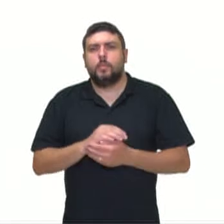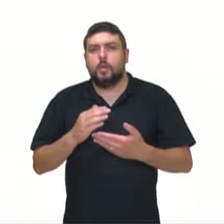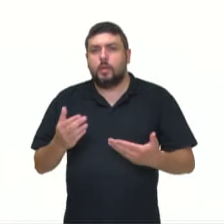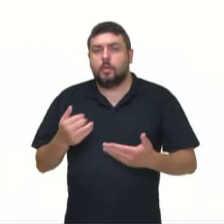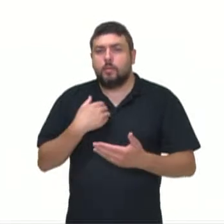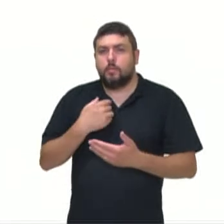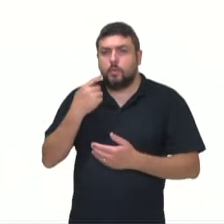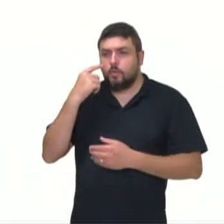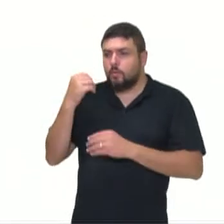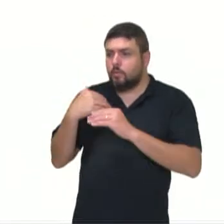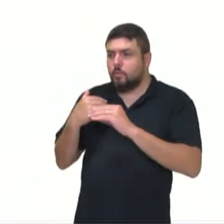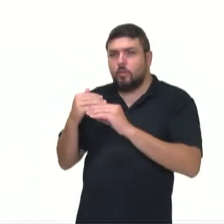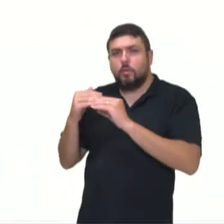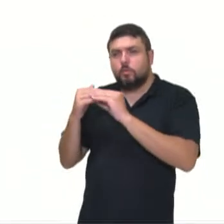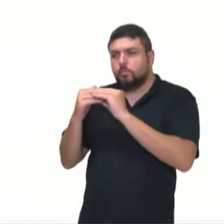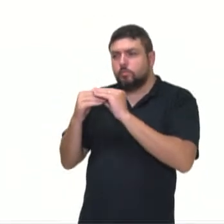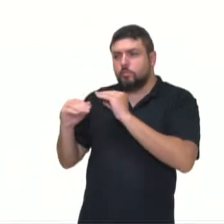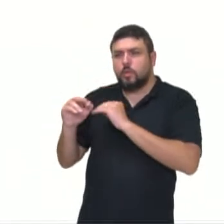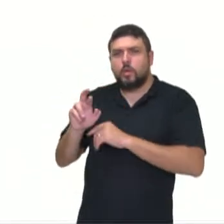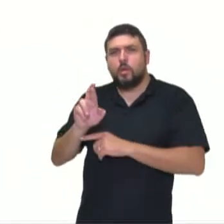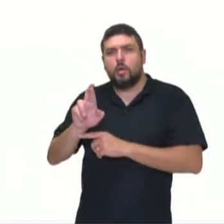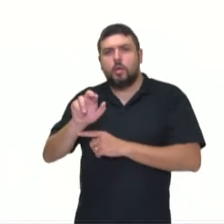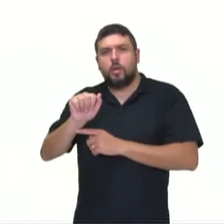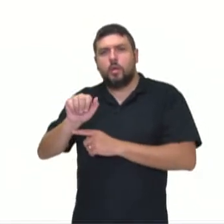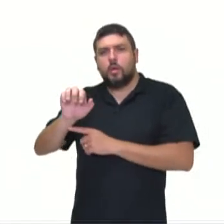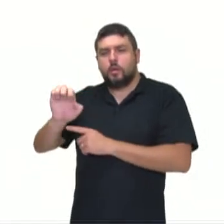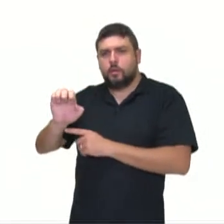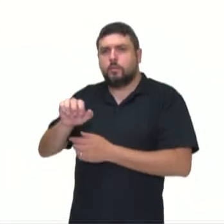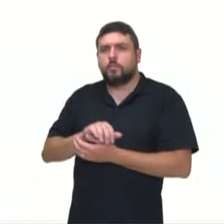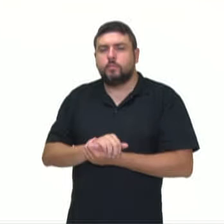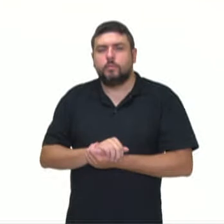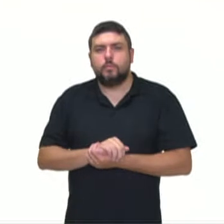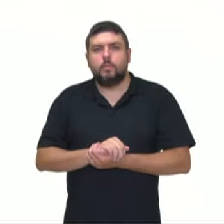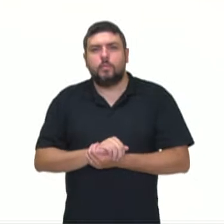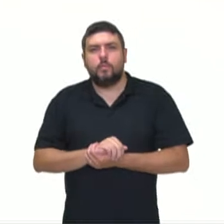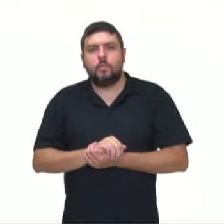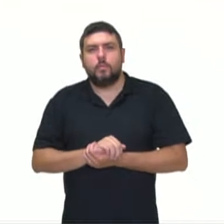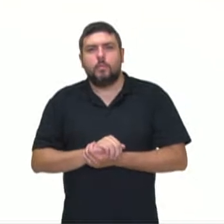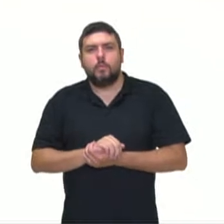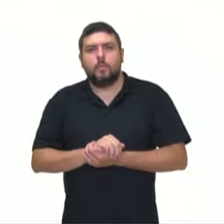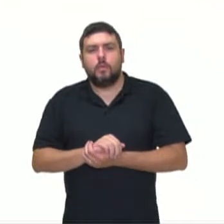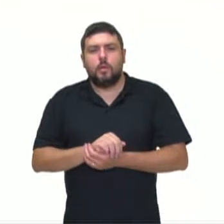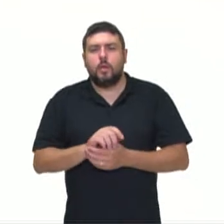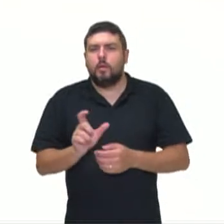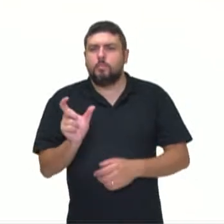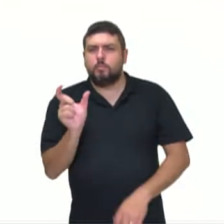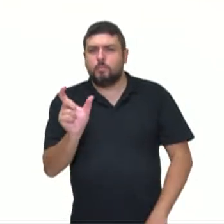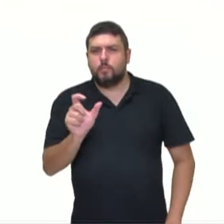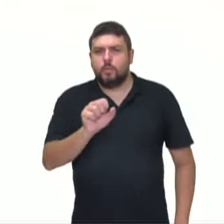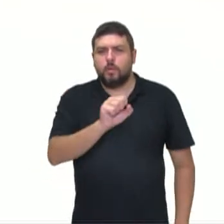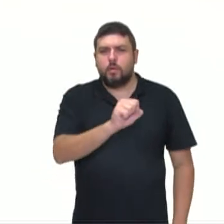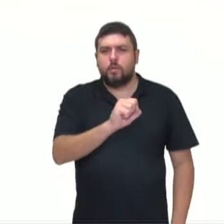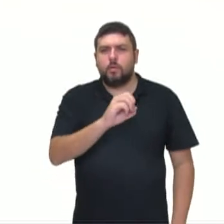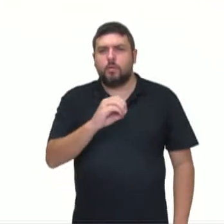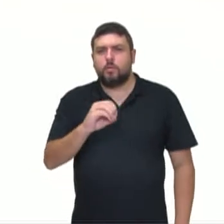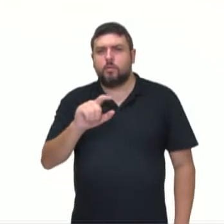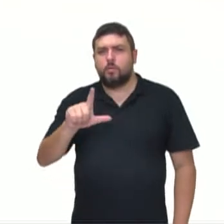Aqui, o Twitter. Quando se leva tilde? Está ali. Solo, quando leva tilde?